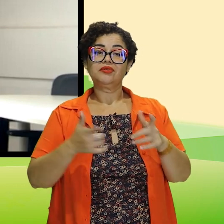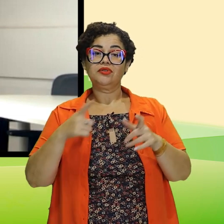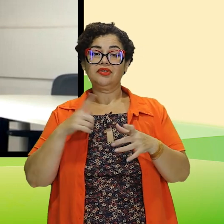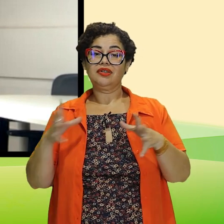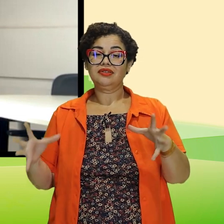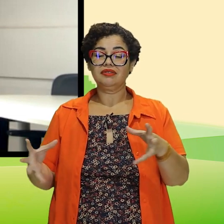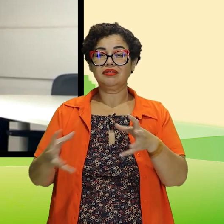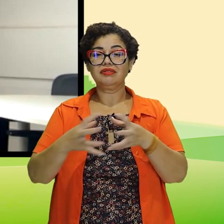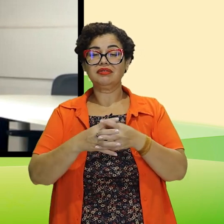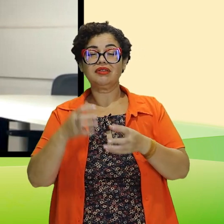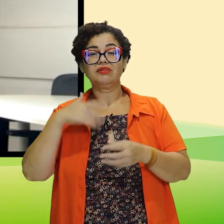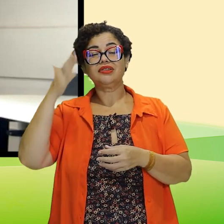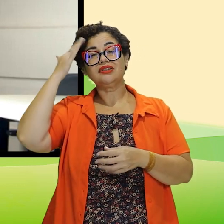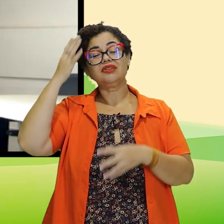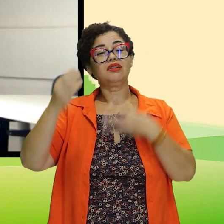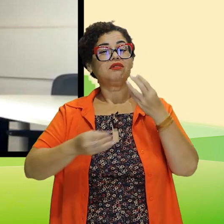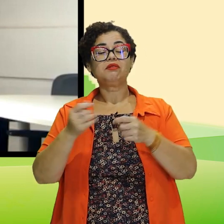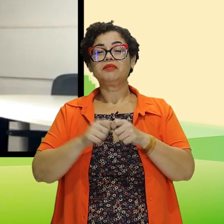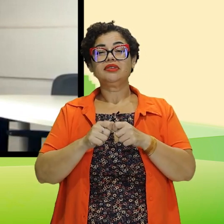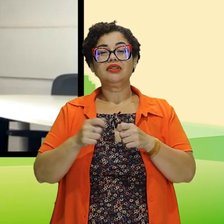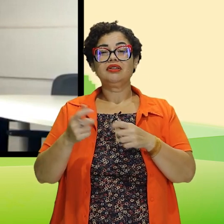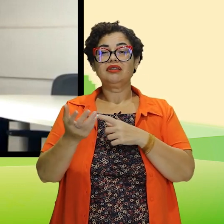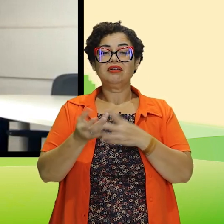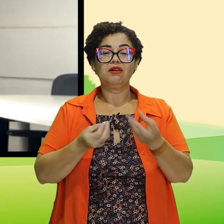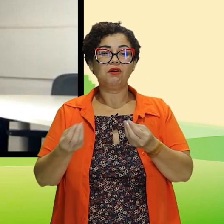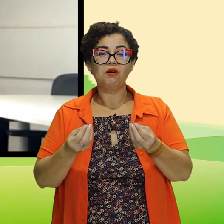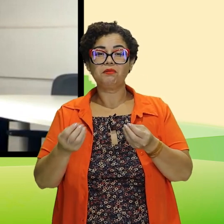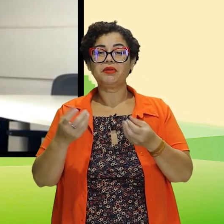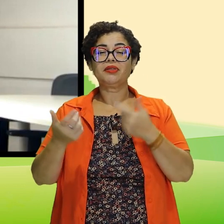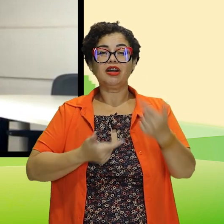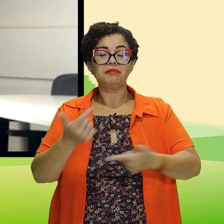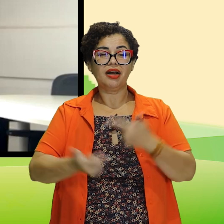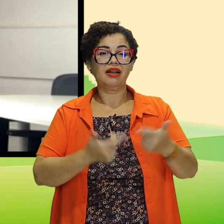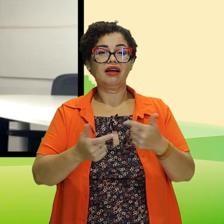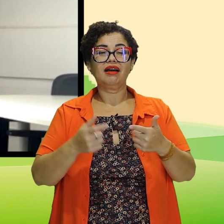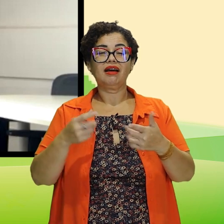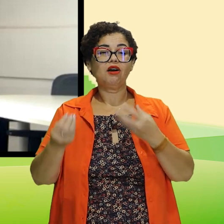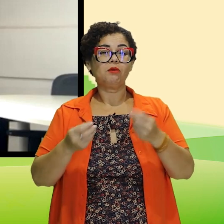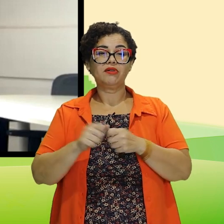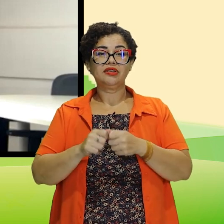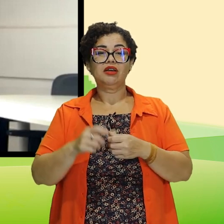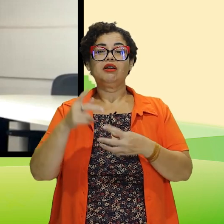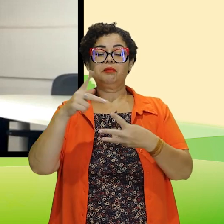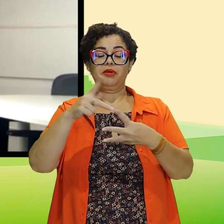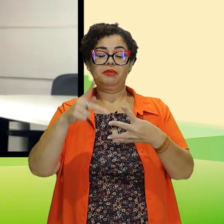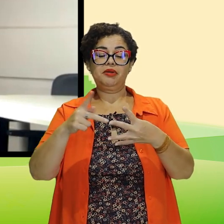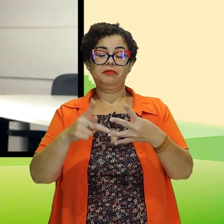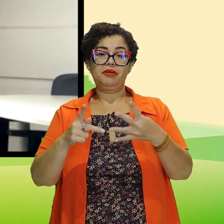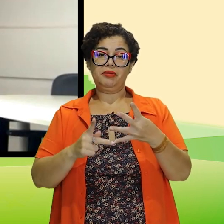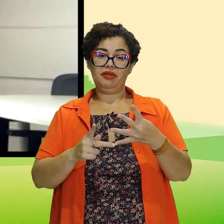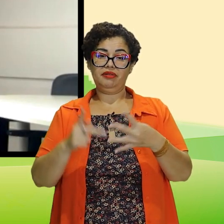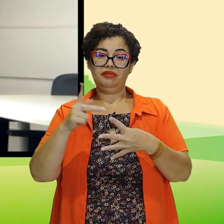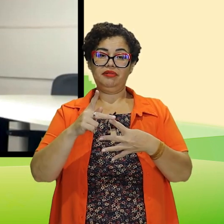E outro processo mnemônico para nós entendermos onde estão esses riscos e como eu posso trabalhar para minimizá-los.